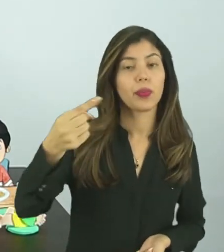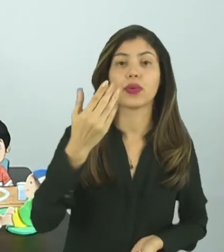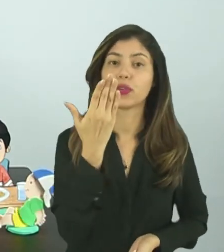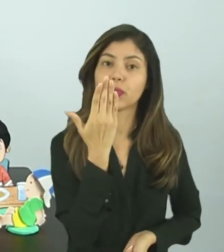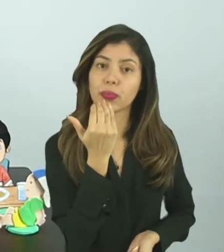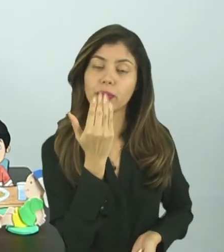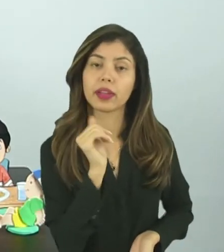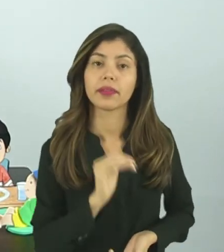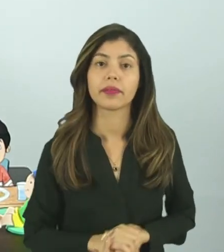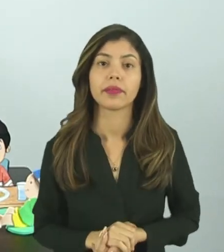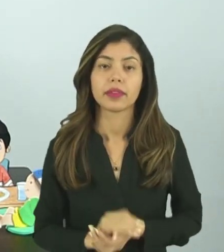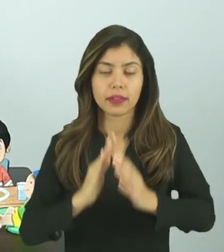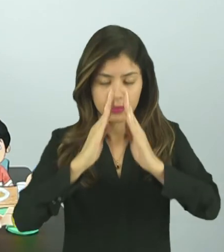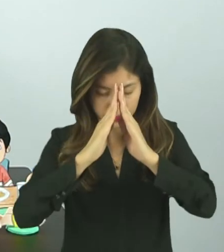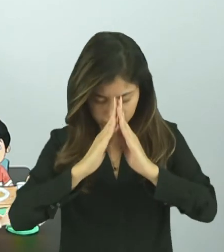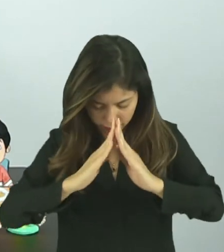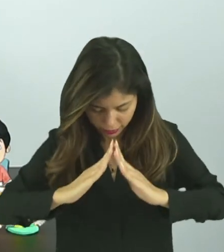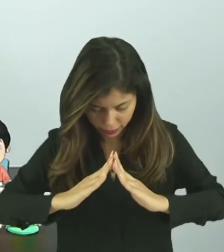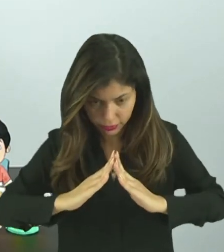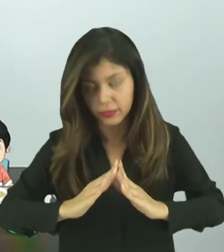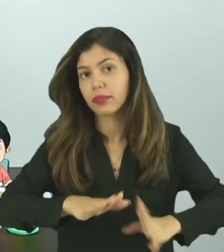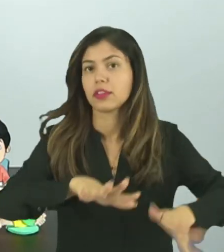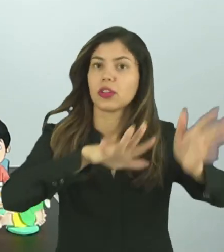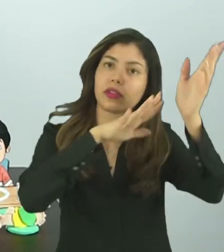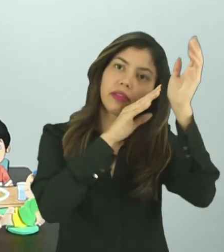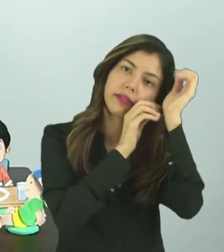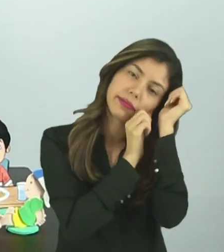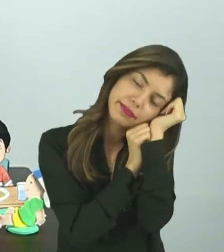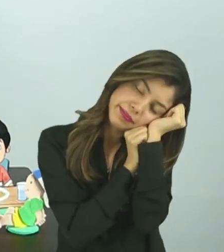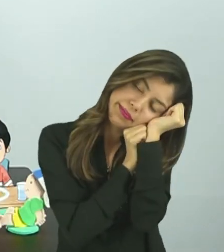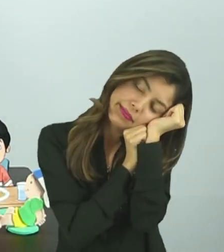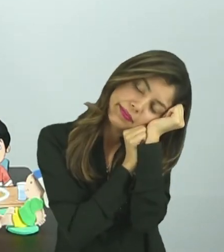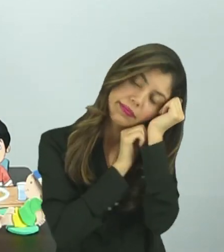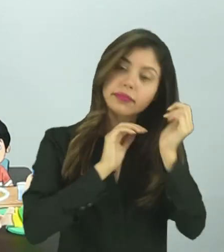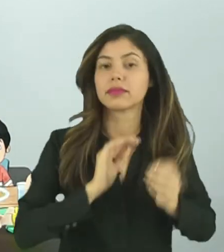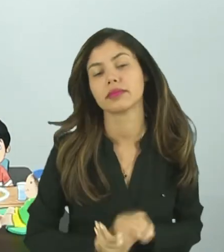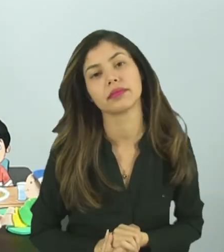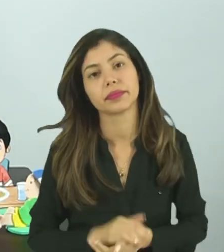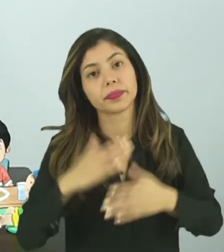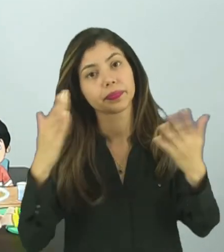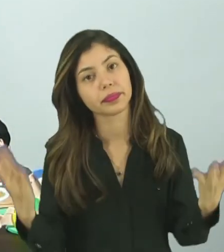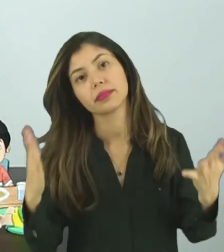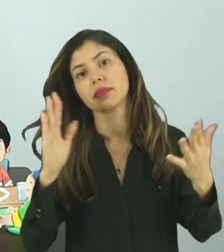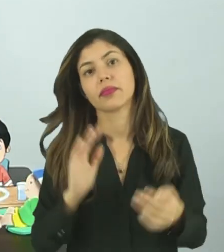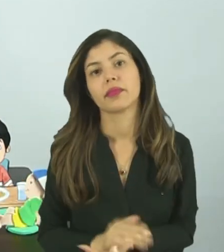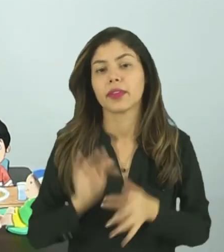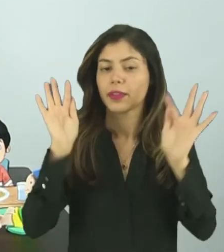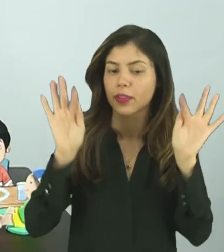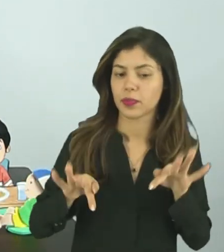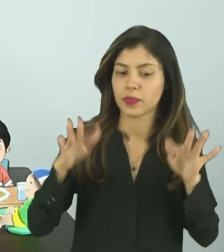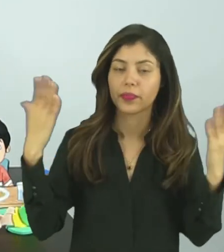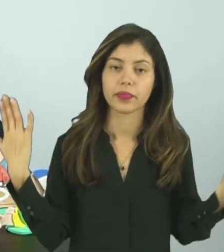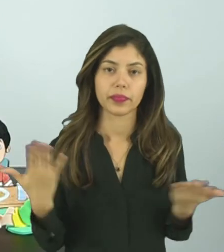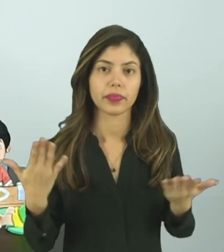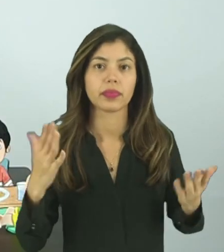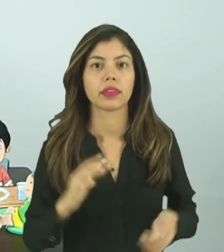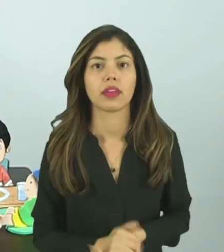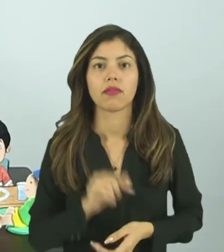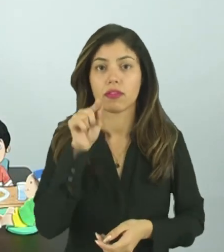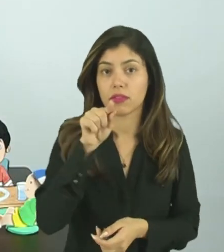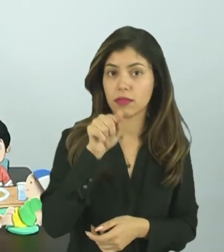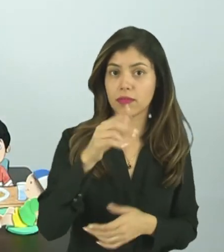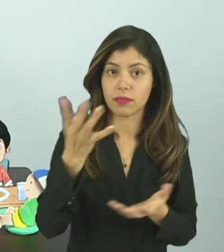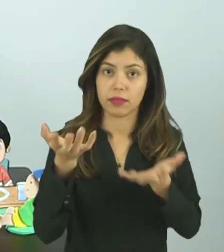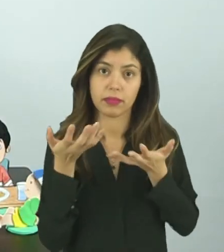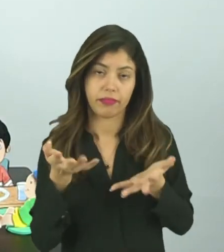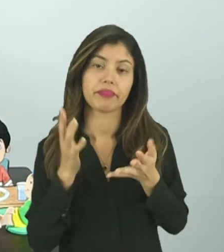fazer uma breve oração e dormir, não é verdade? Então, nós ficamos por aqui. E aí, se vocês